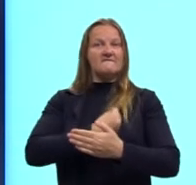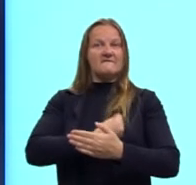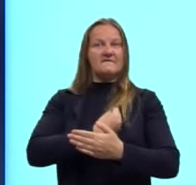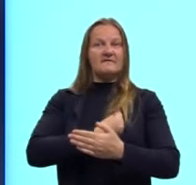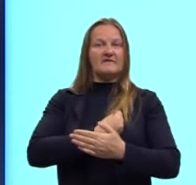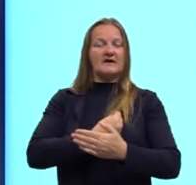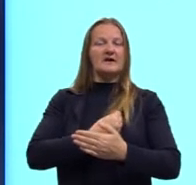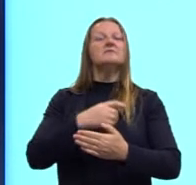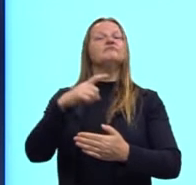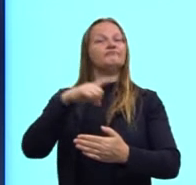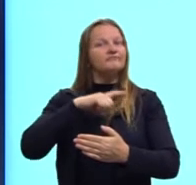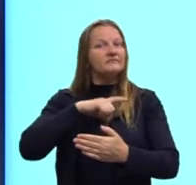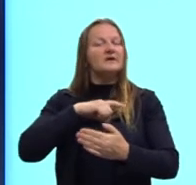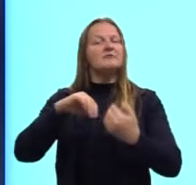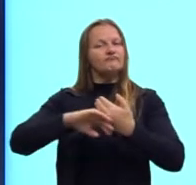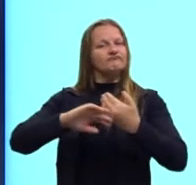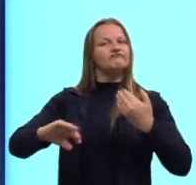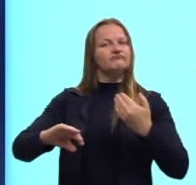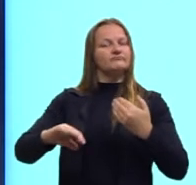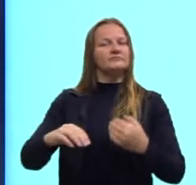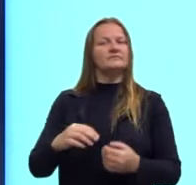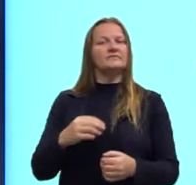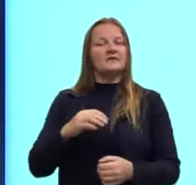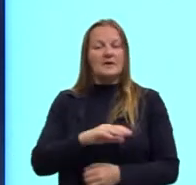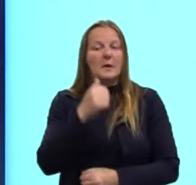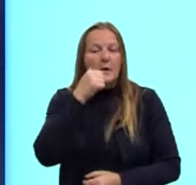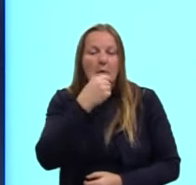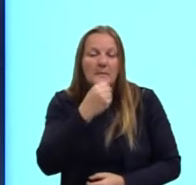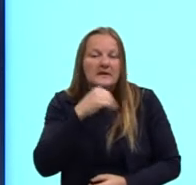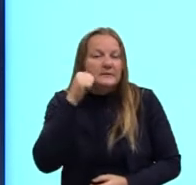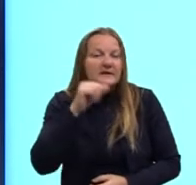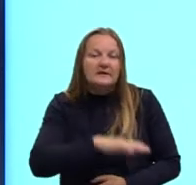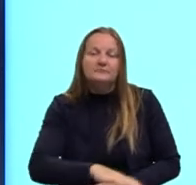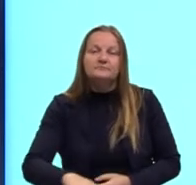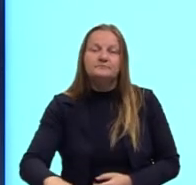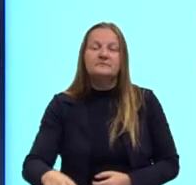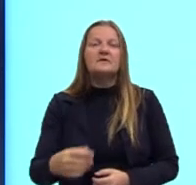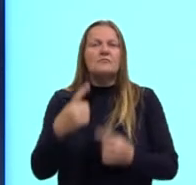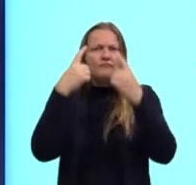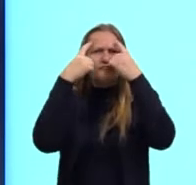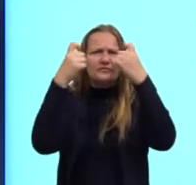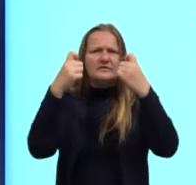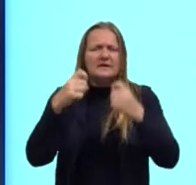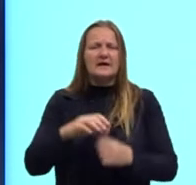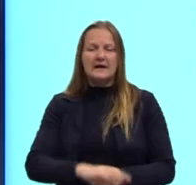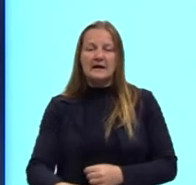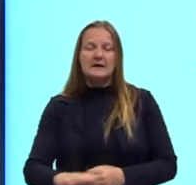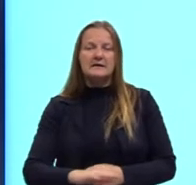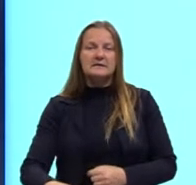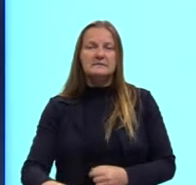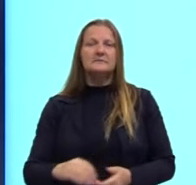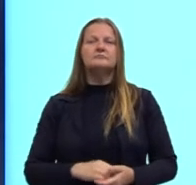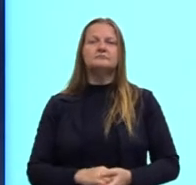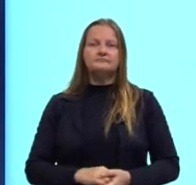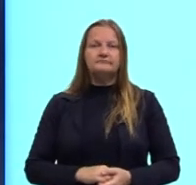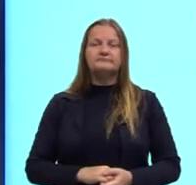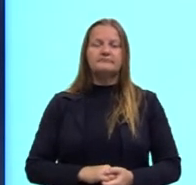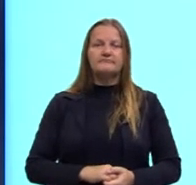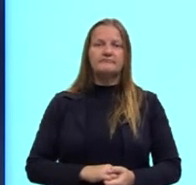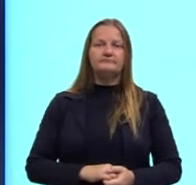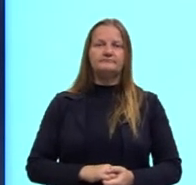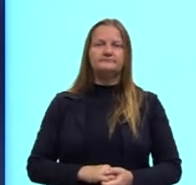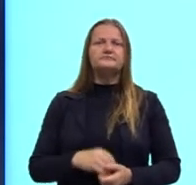que viveram essa segregação na sua infância. E o quão violento isso não é para uma criança. A gente tem